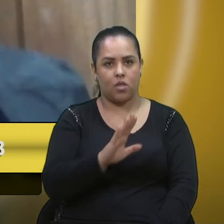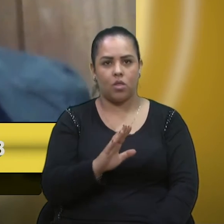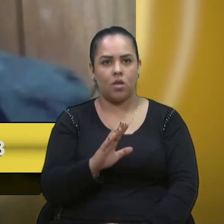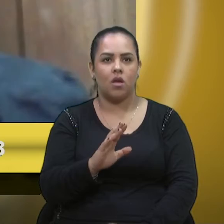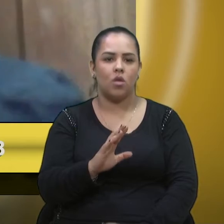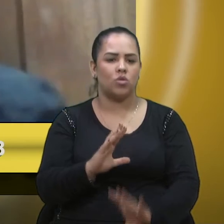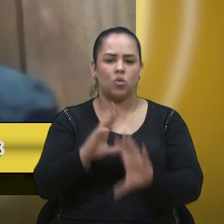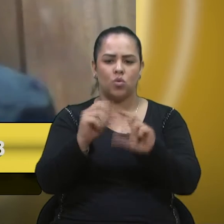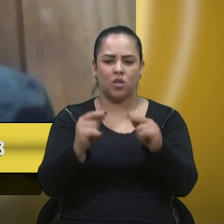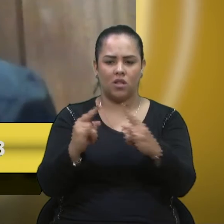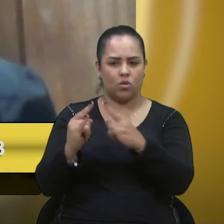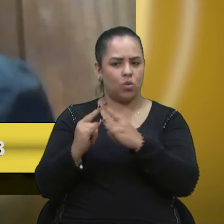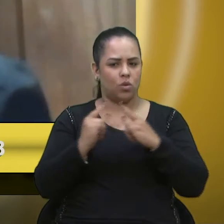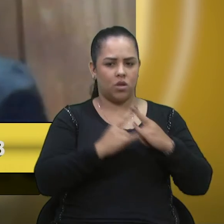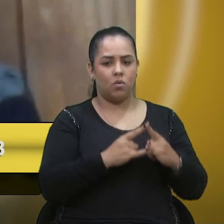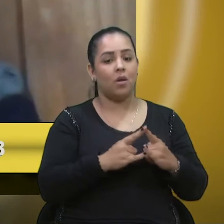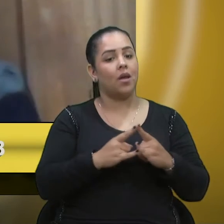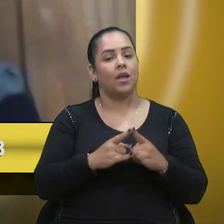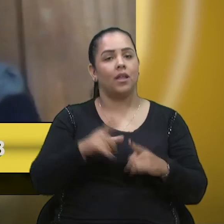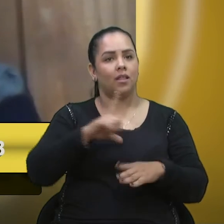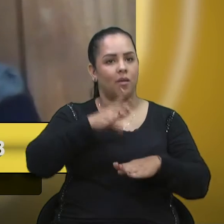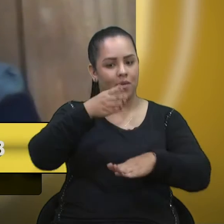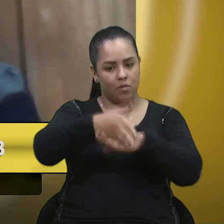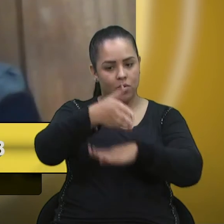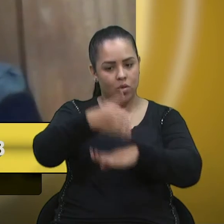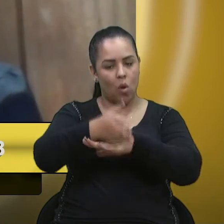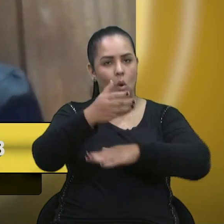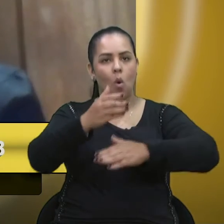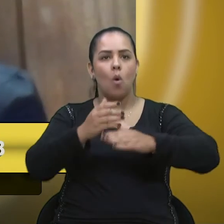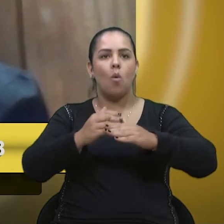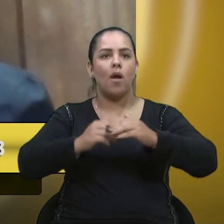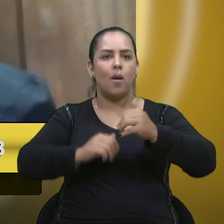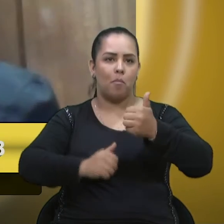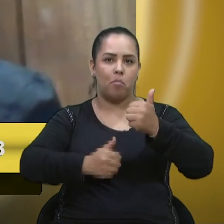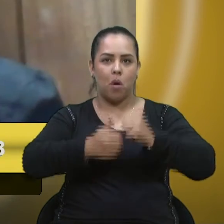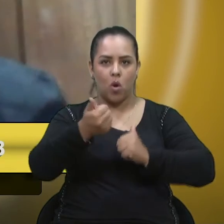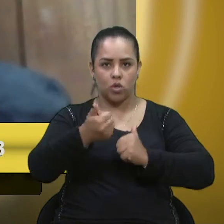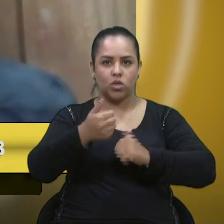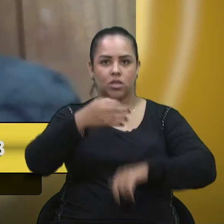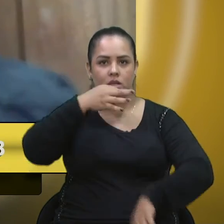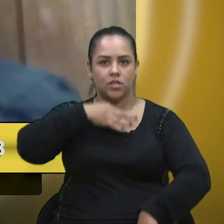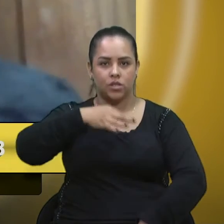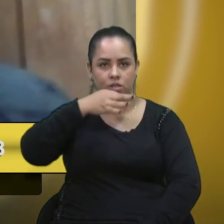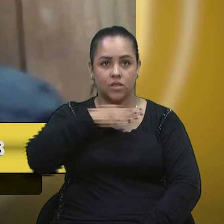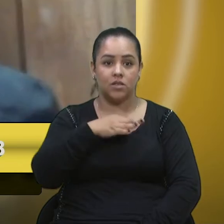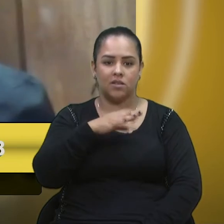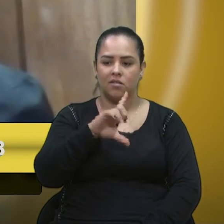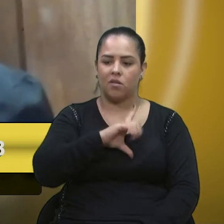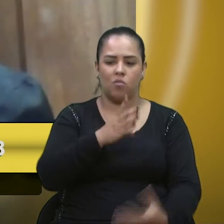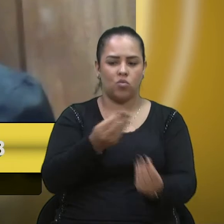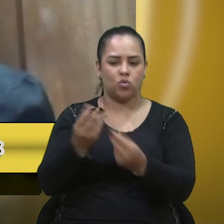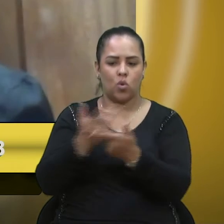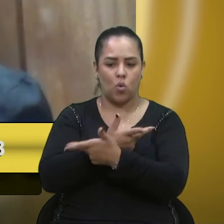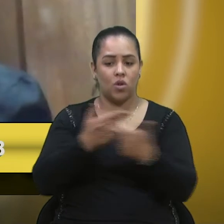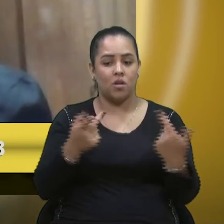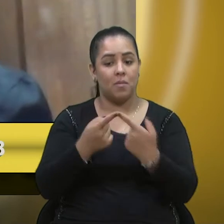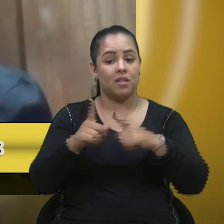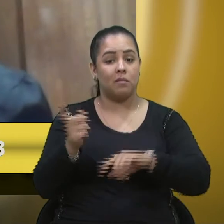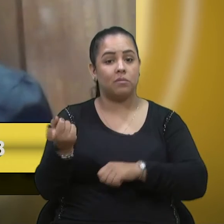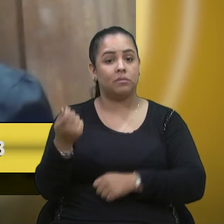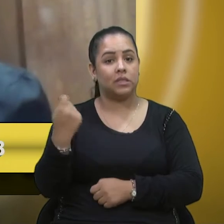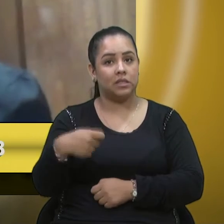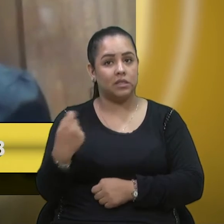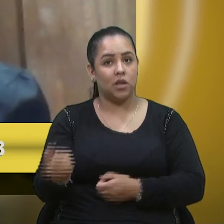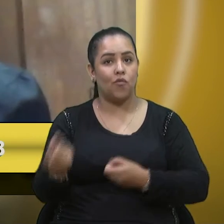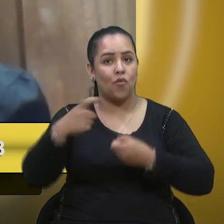esporte Caxias do Sul, que foi referência em várias modalidades, que hoje ainda é, mas que precisa voltar ao protagonismo